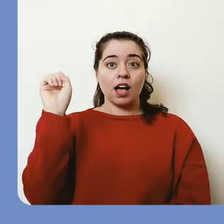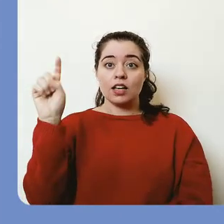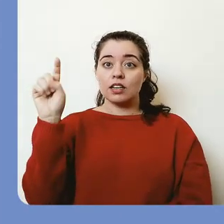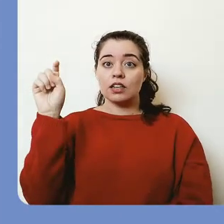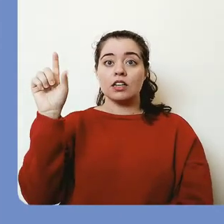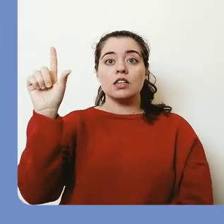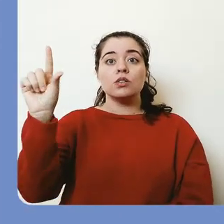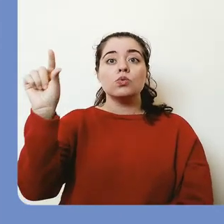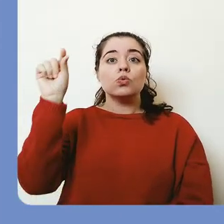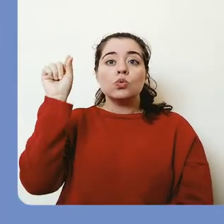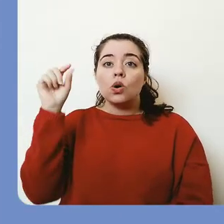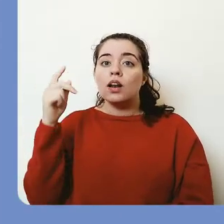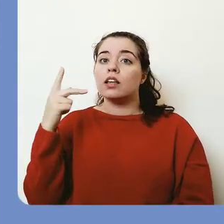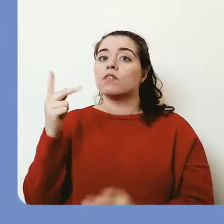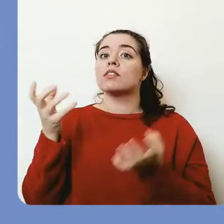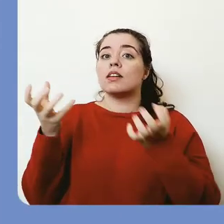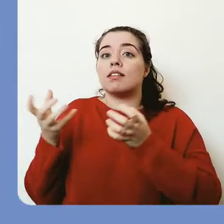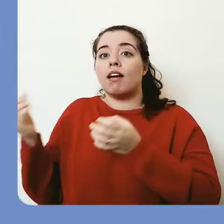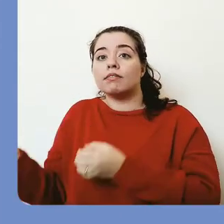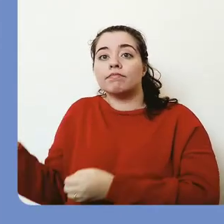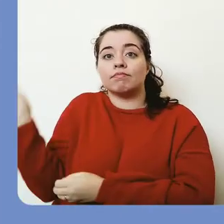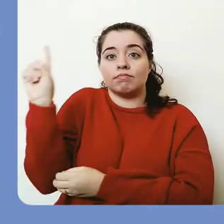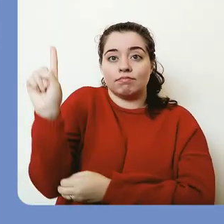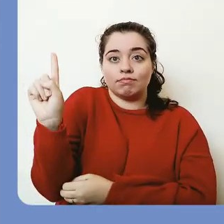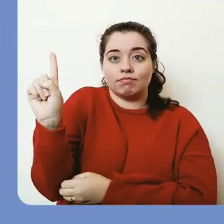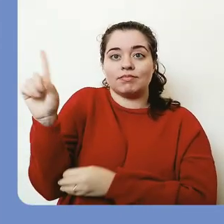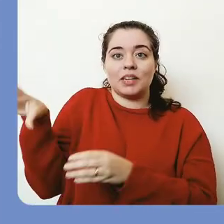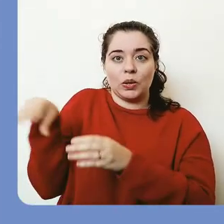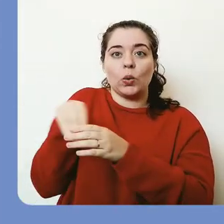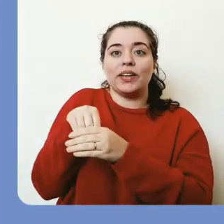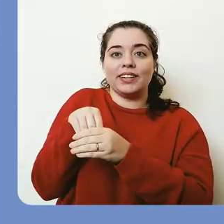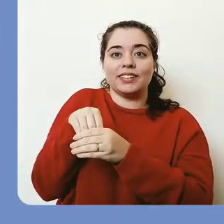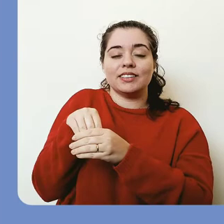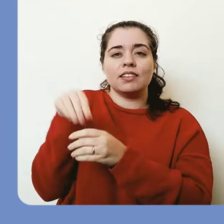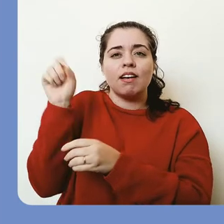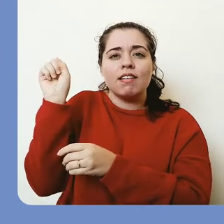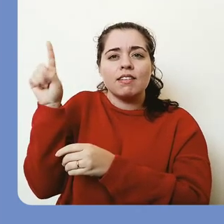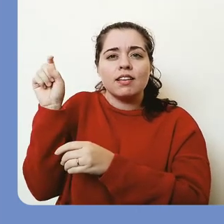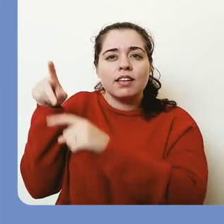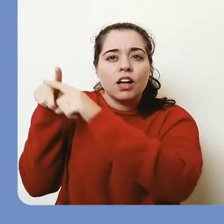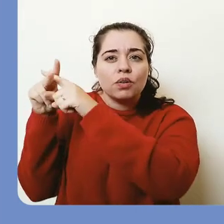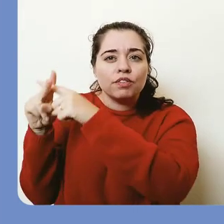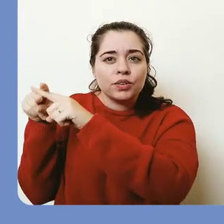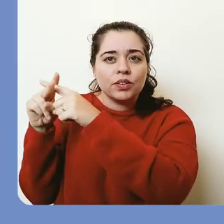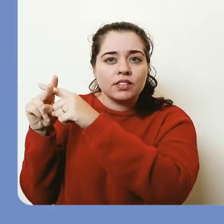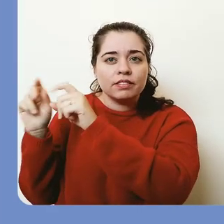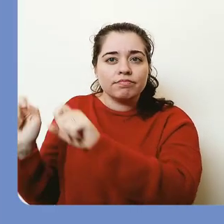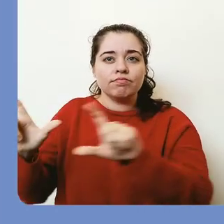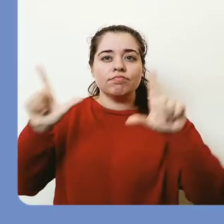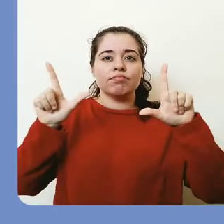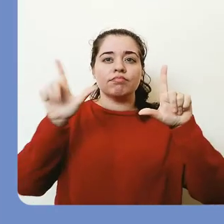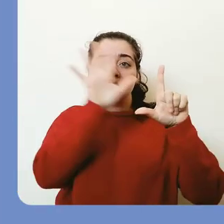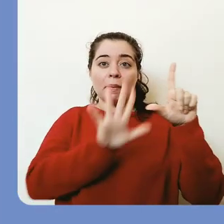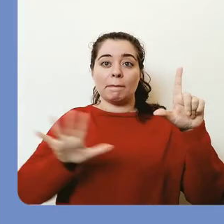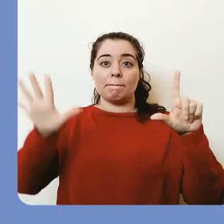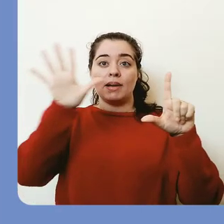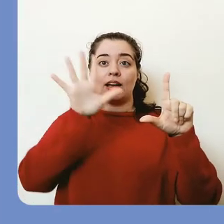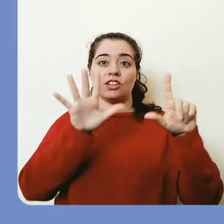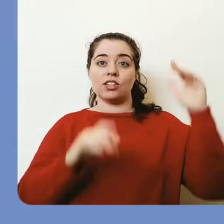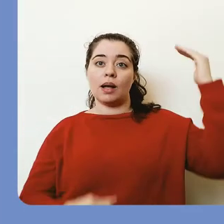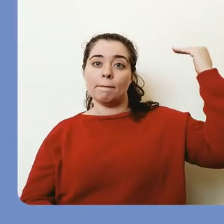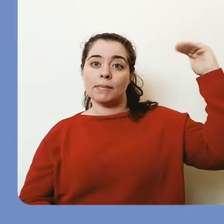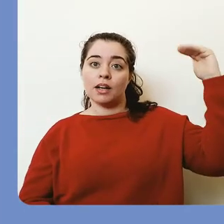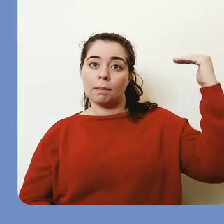para a qual você deseja incluir um assistente e clique em Configurar. Na página de Configurações,